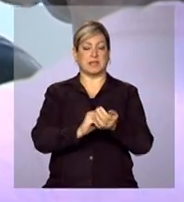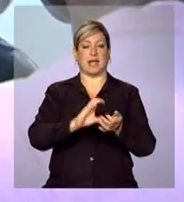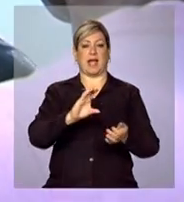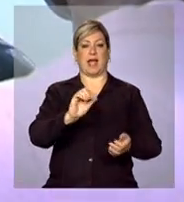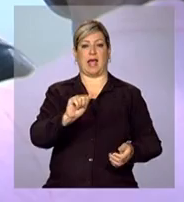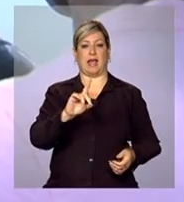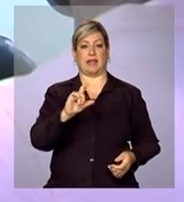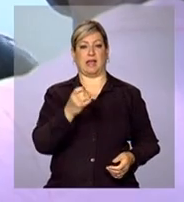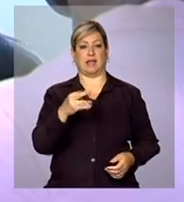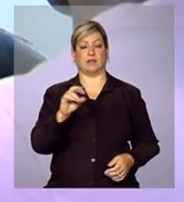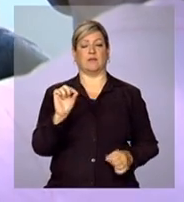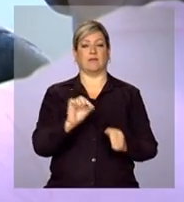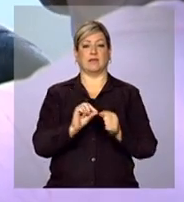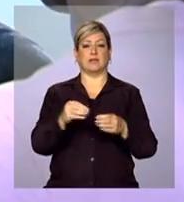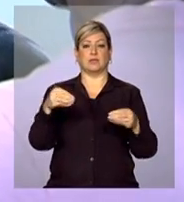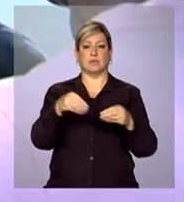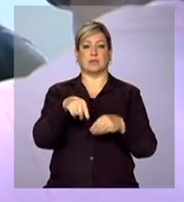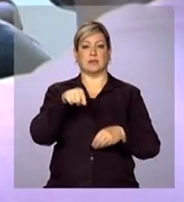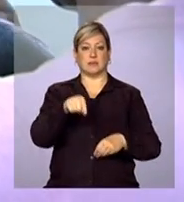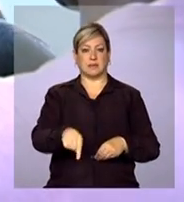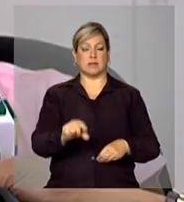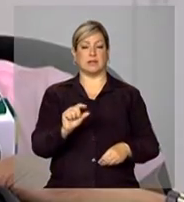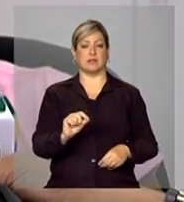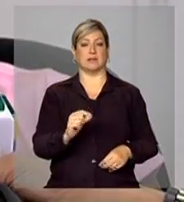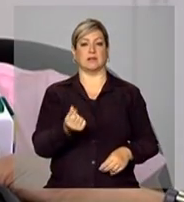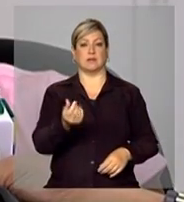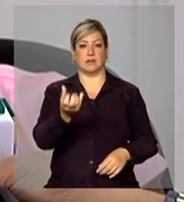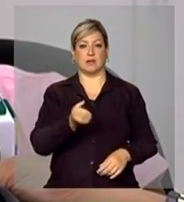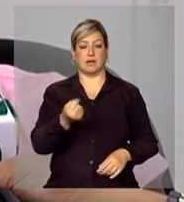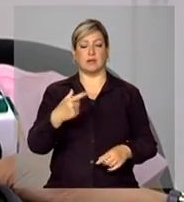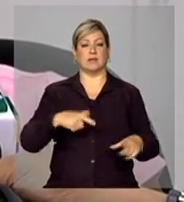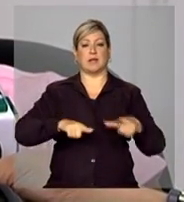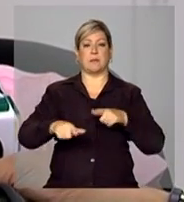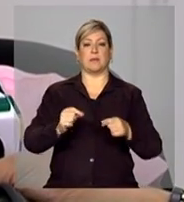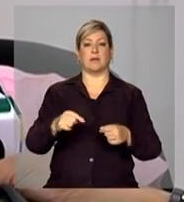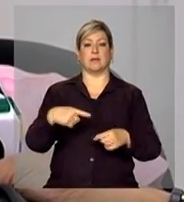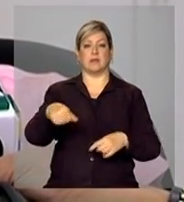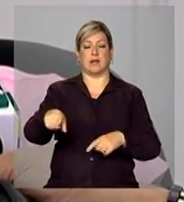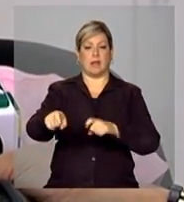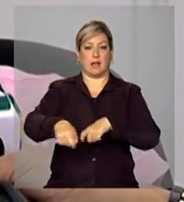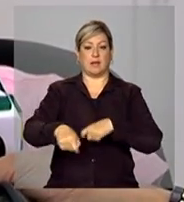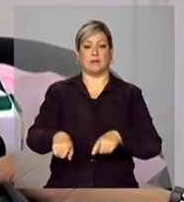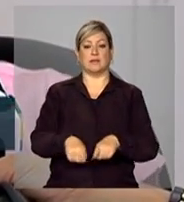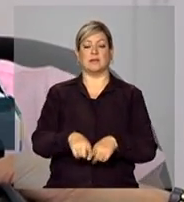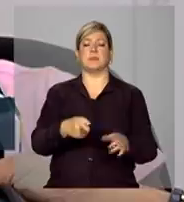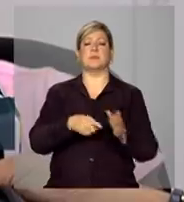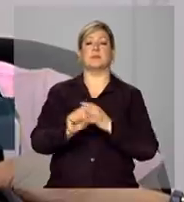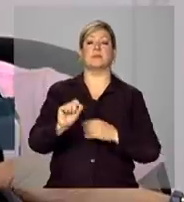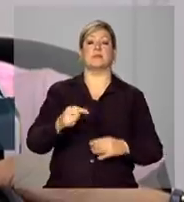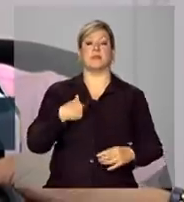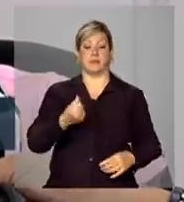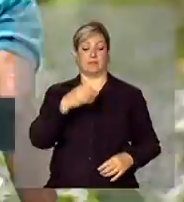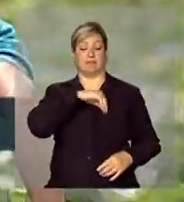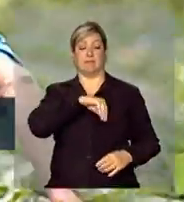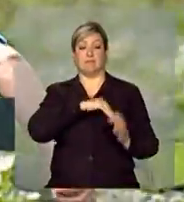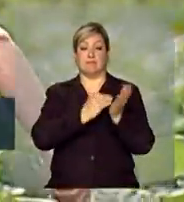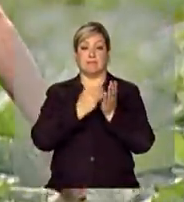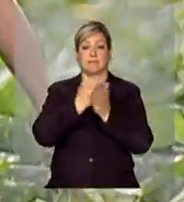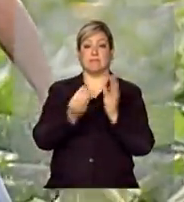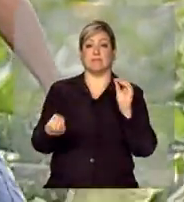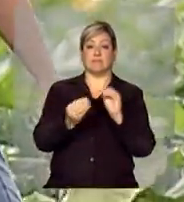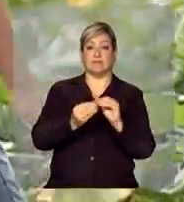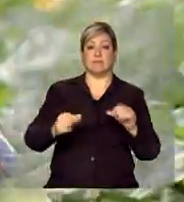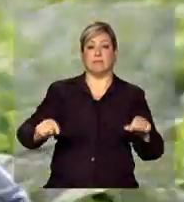em um programa federal de benefícios no campo. Para aplicar, para aumentar a minha renda. No